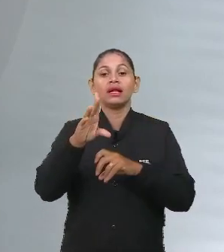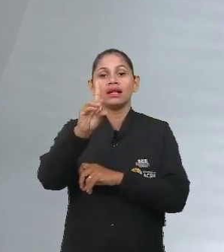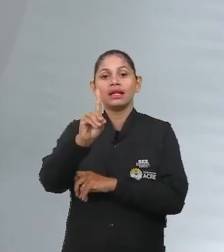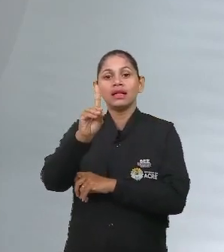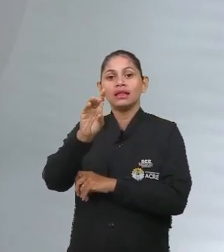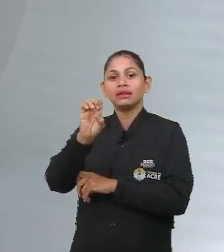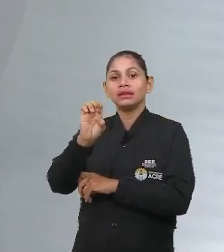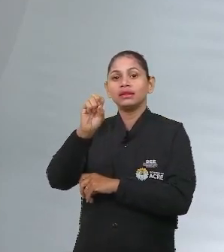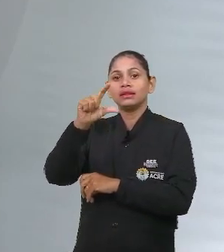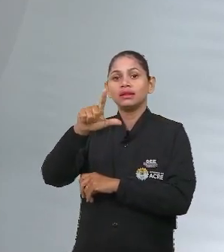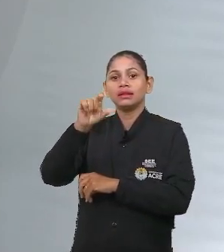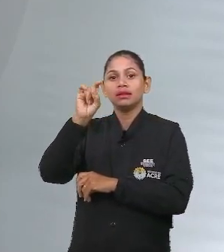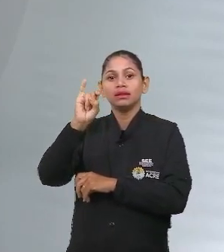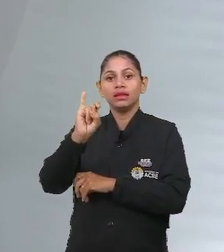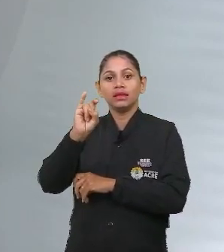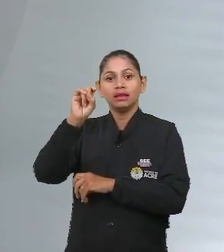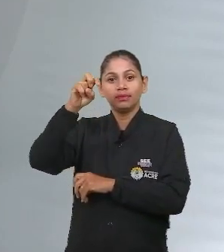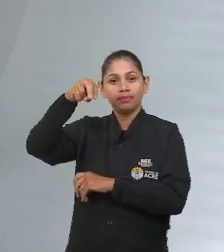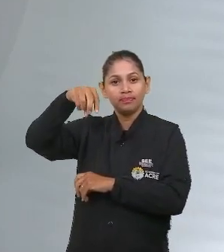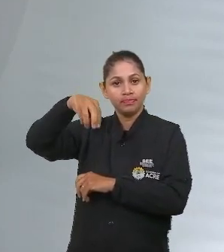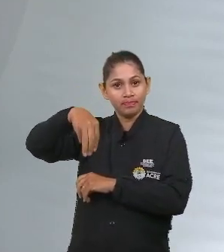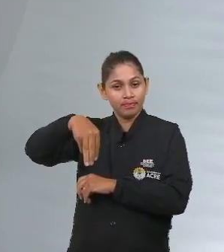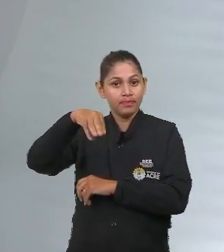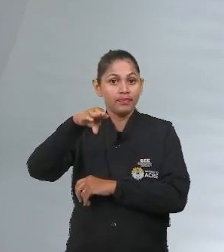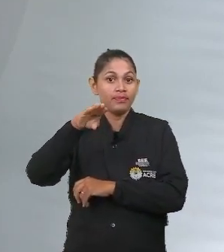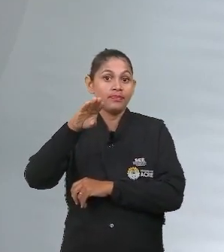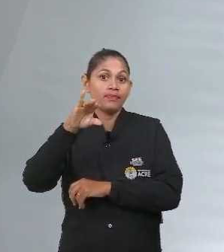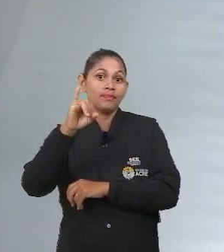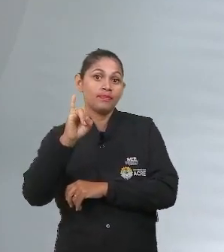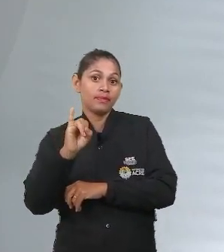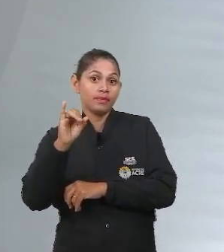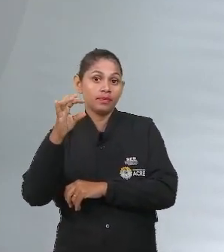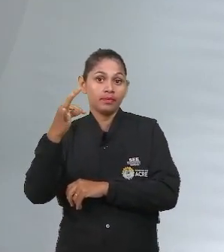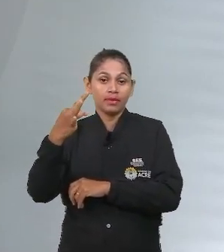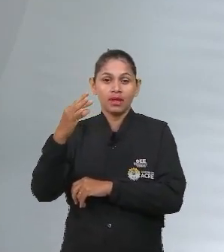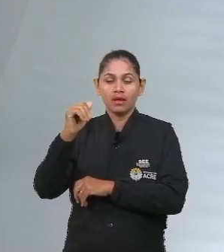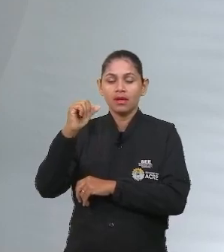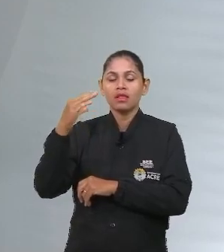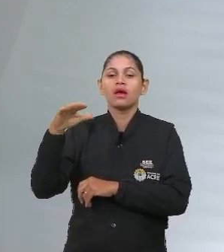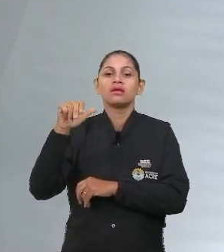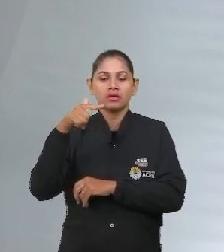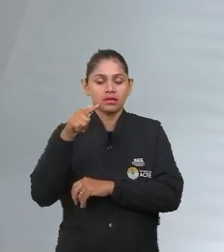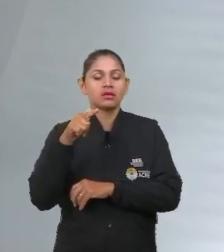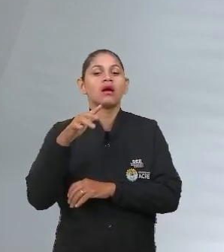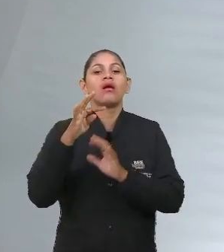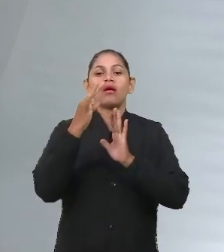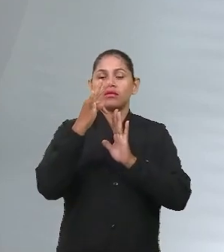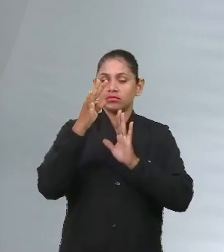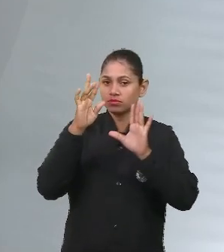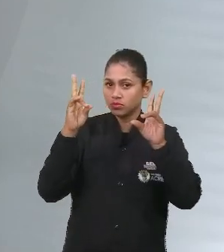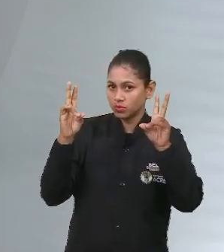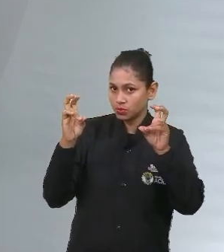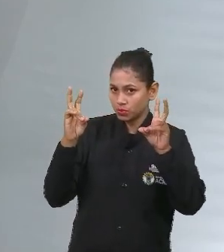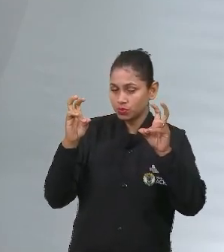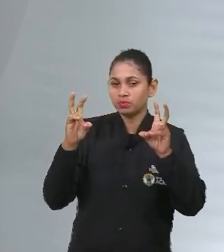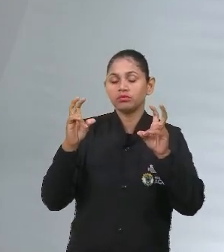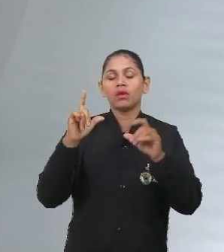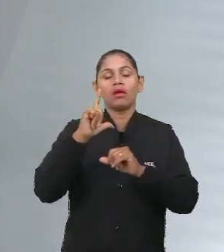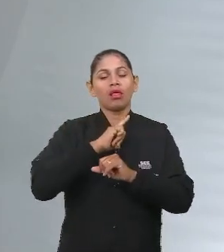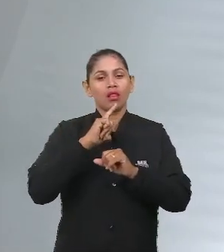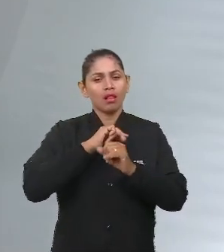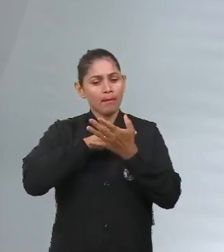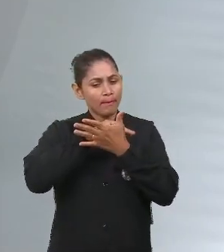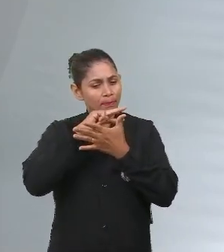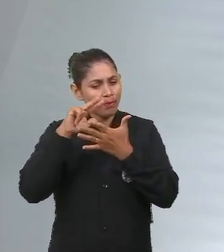do tema, é compreender a temática, entender o recorte temático. Nós temos muitas aulas aqui,